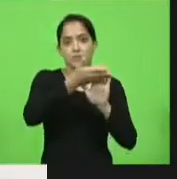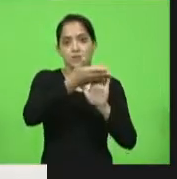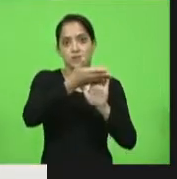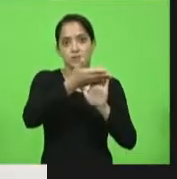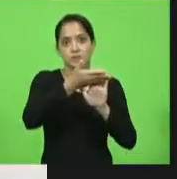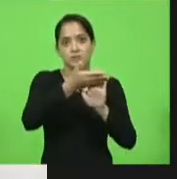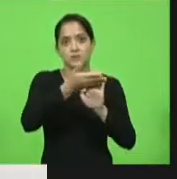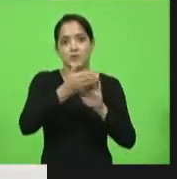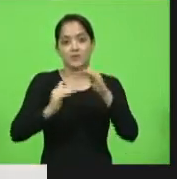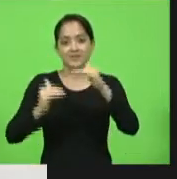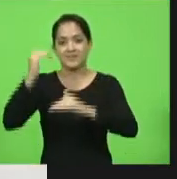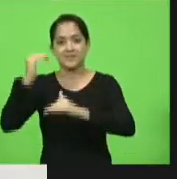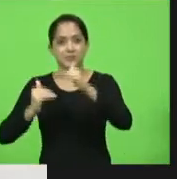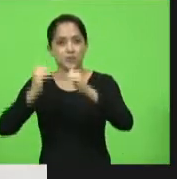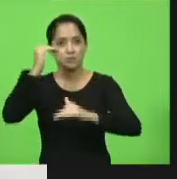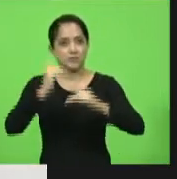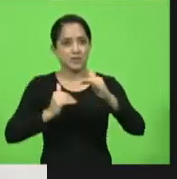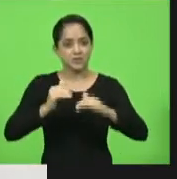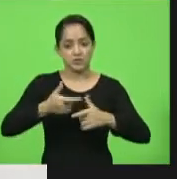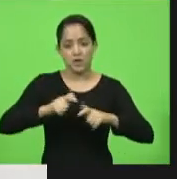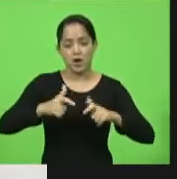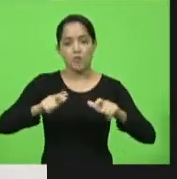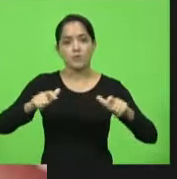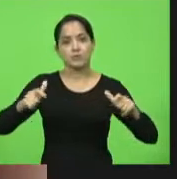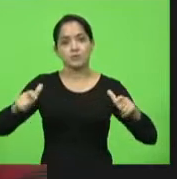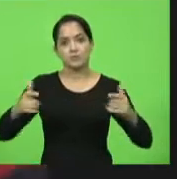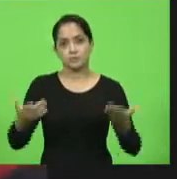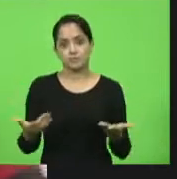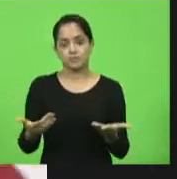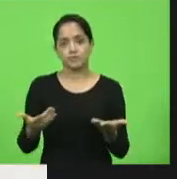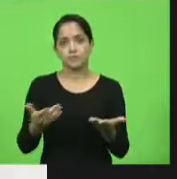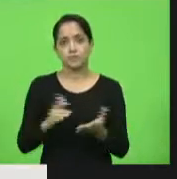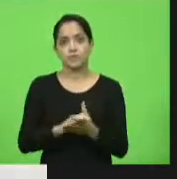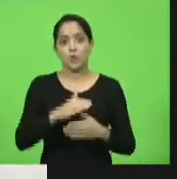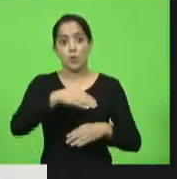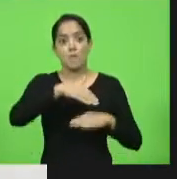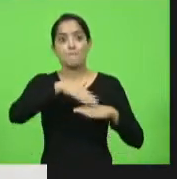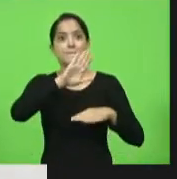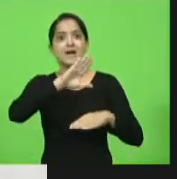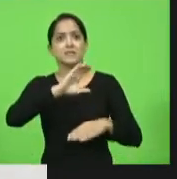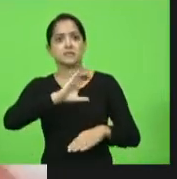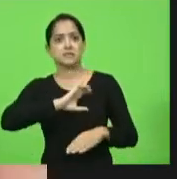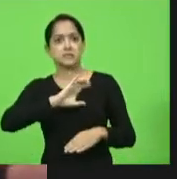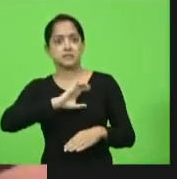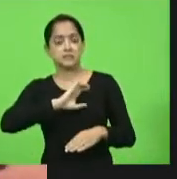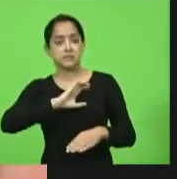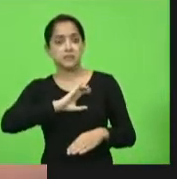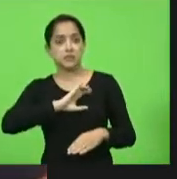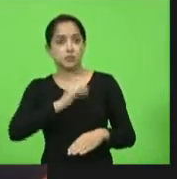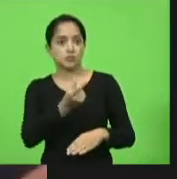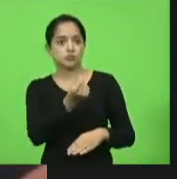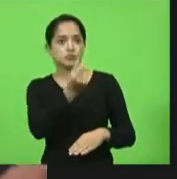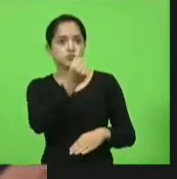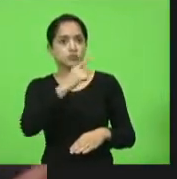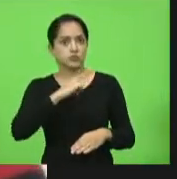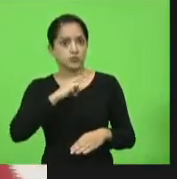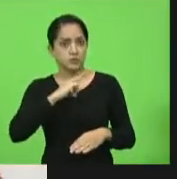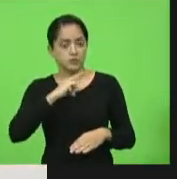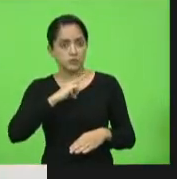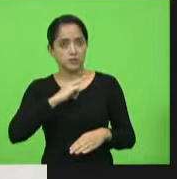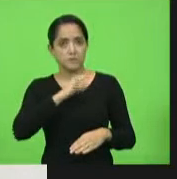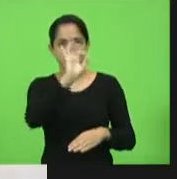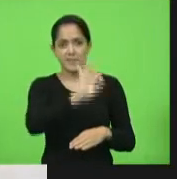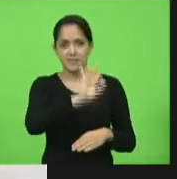desigualdade. os mais ricos que são percentuais